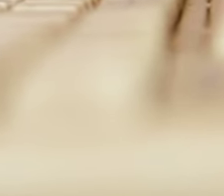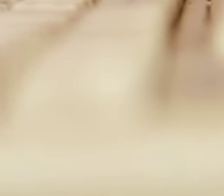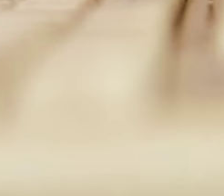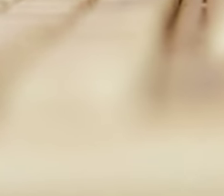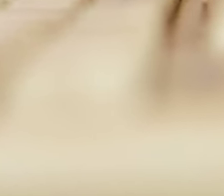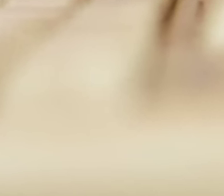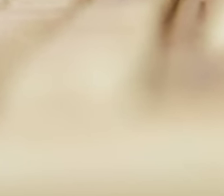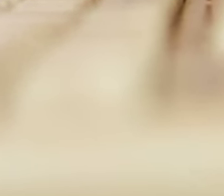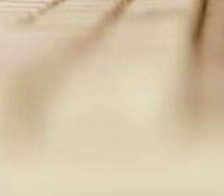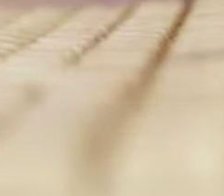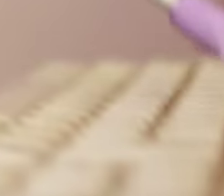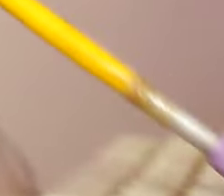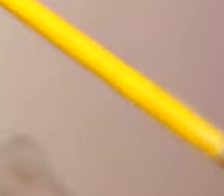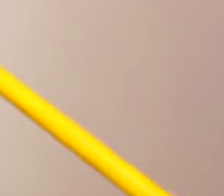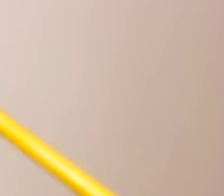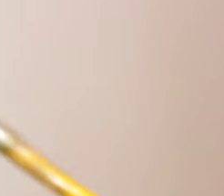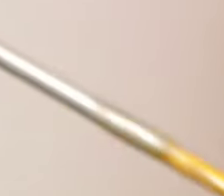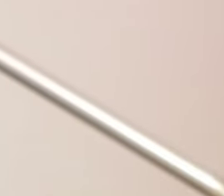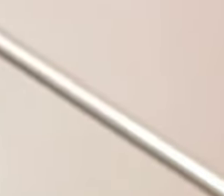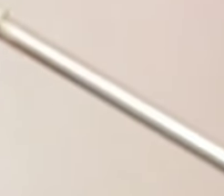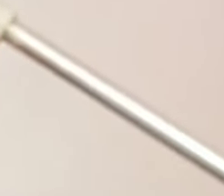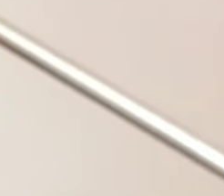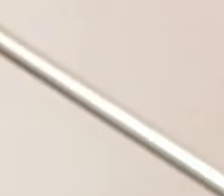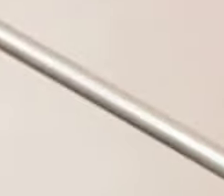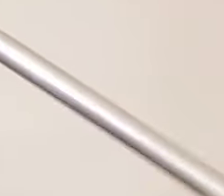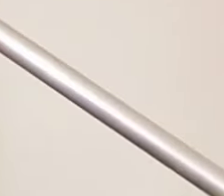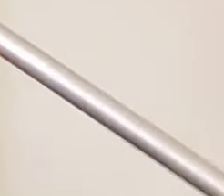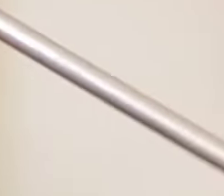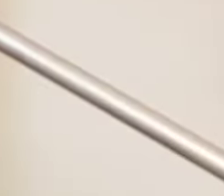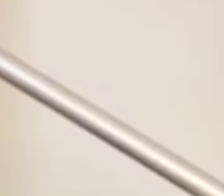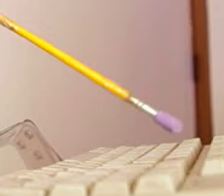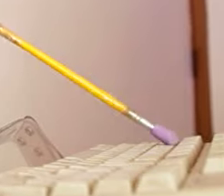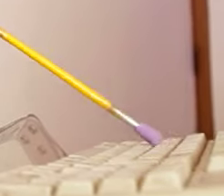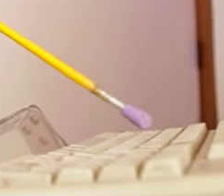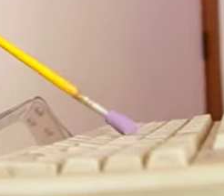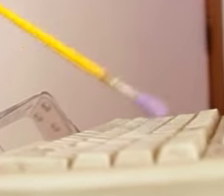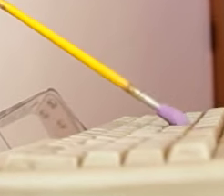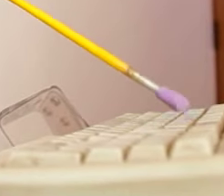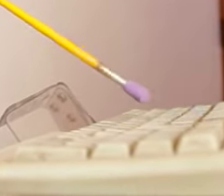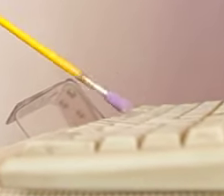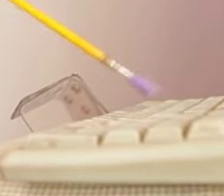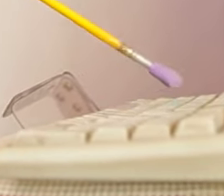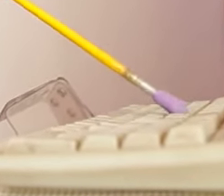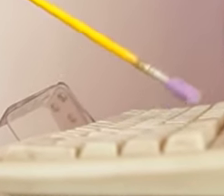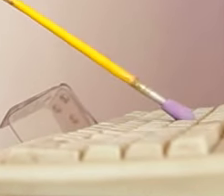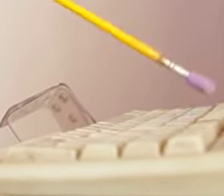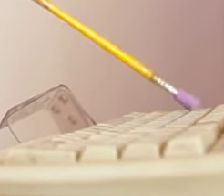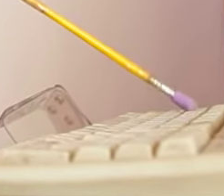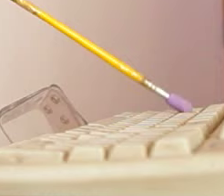em tudo. Com haste na boca, Luciano aciona o teclado. E aí